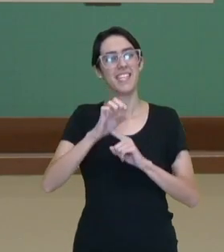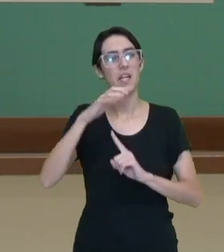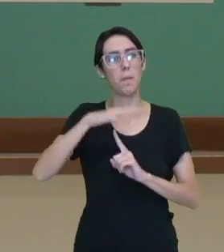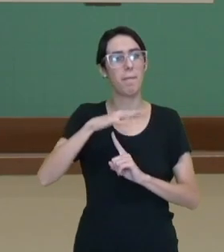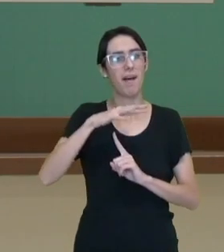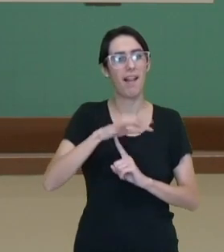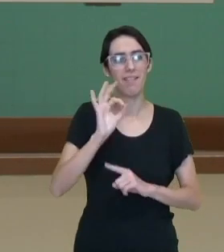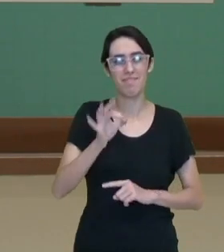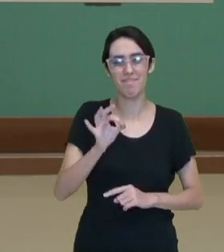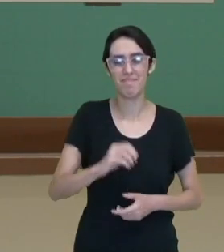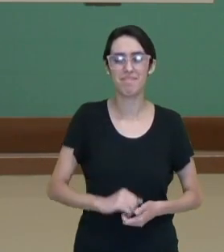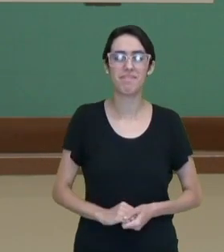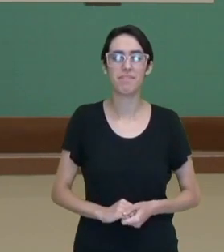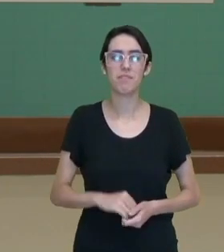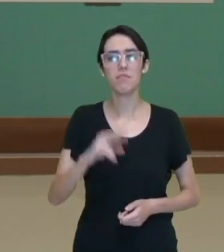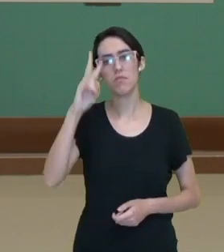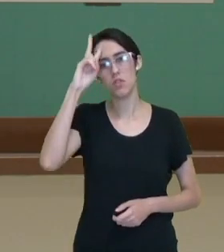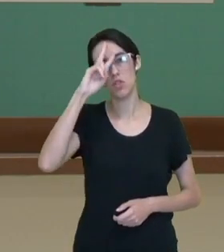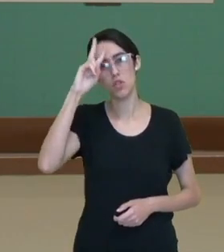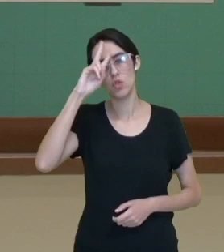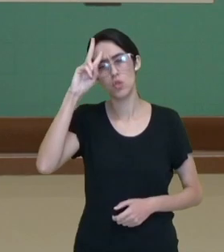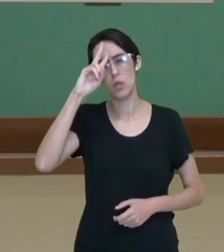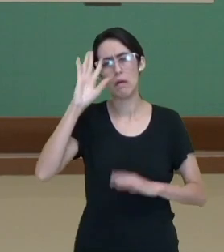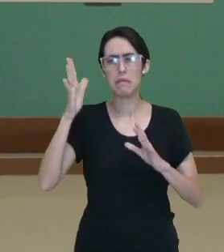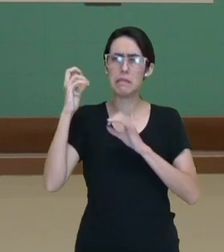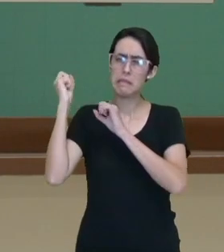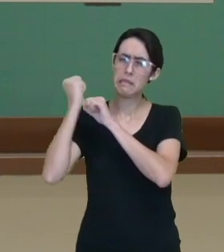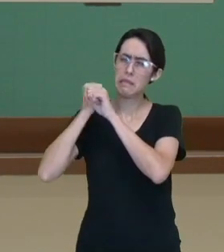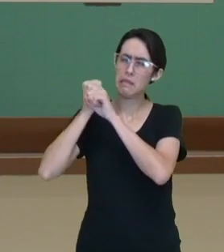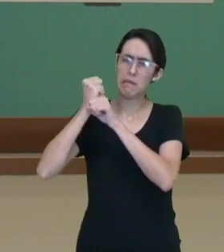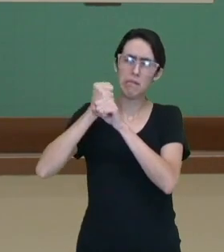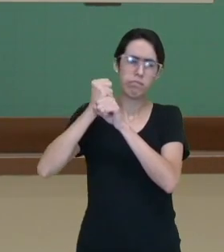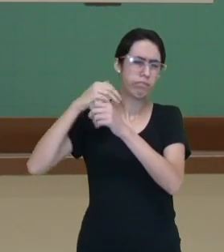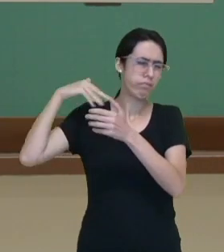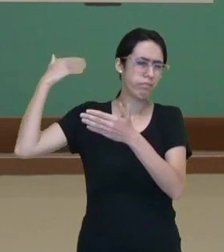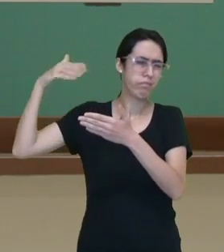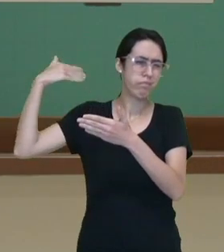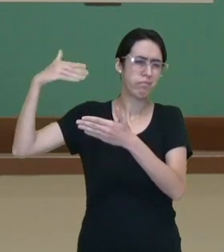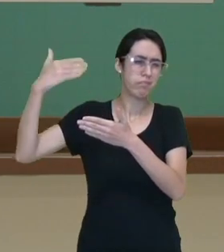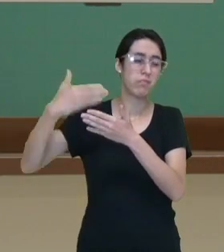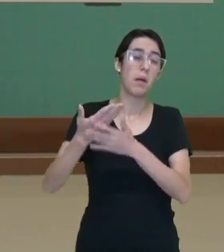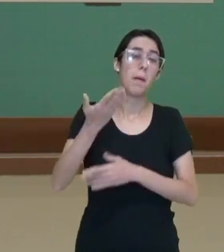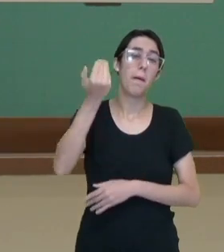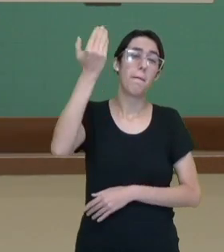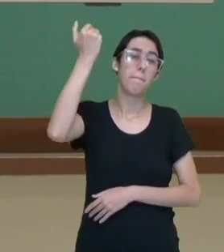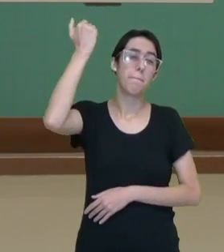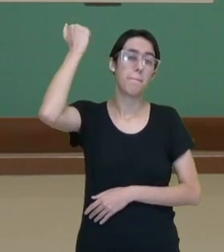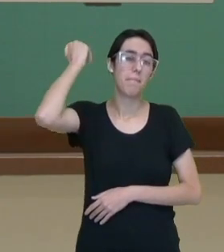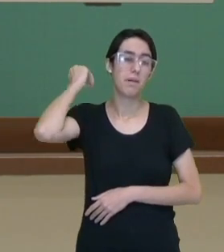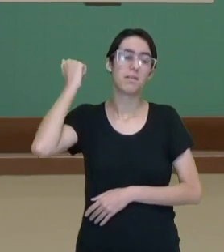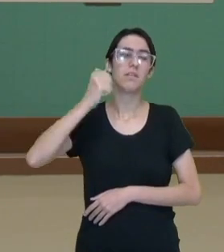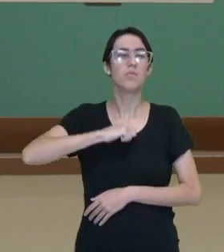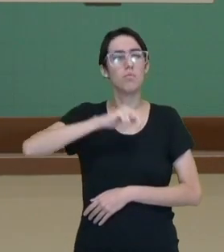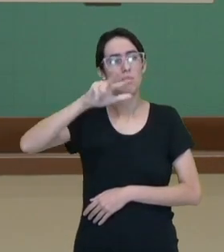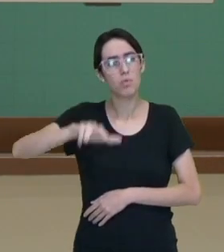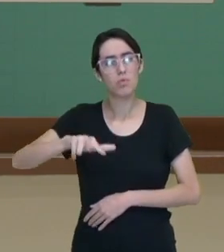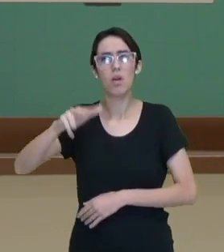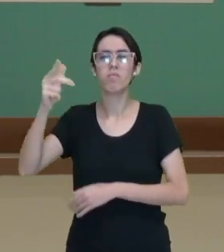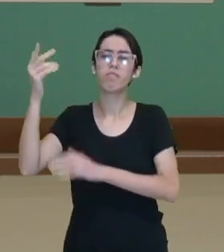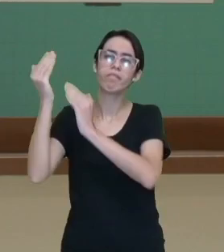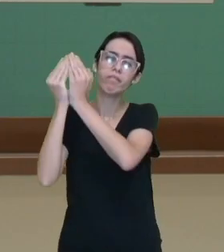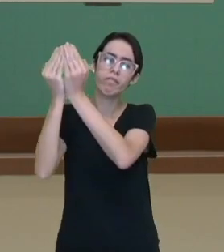Paraná, né? Essa história aí de milhares de anos, né? Desde a ocupação do território paranaense pelos